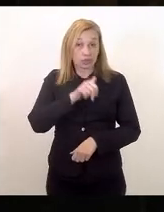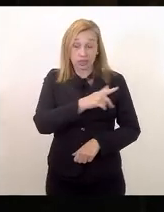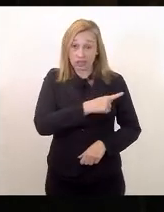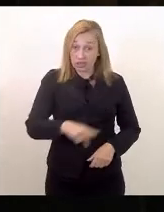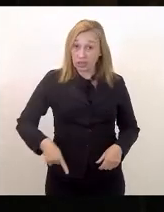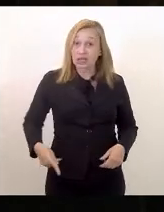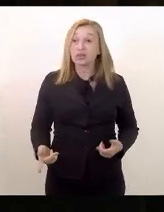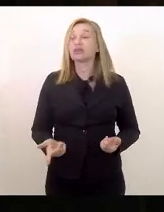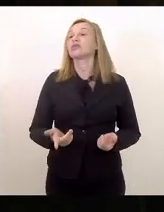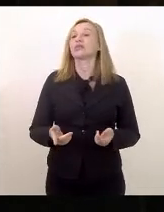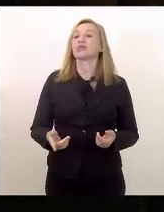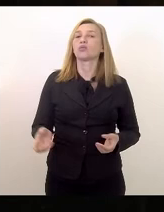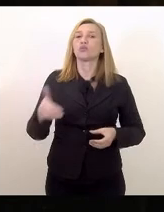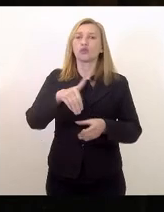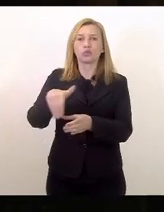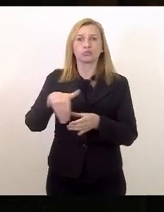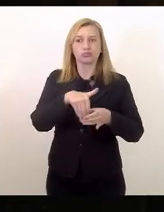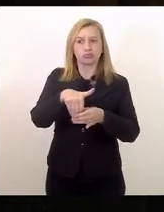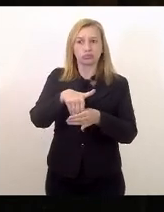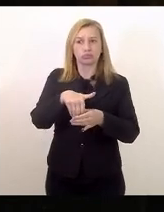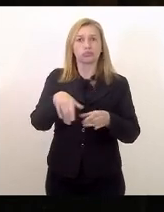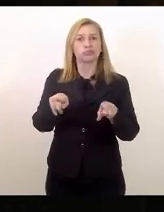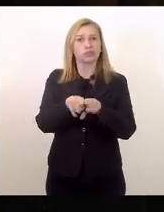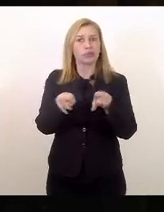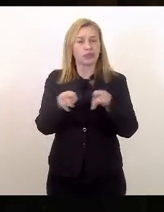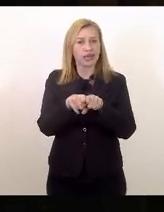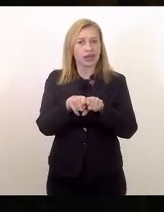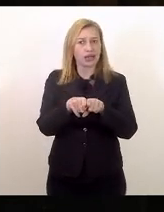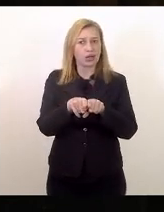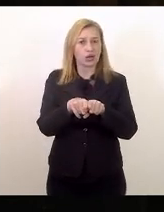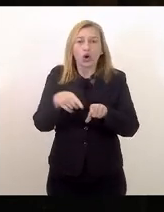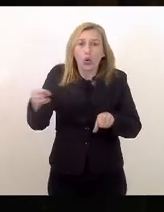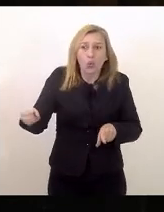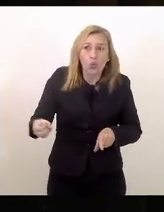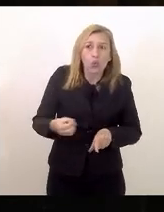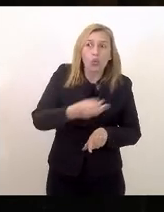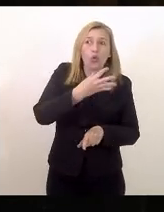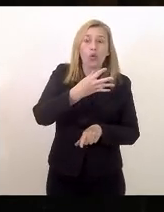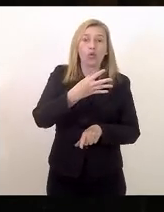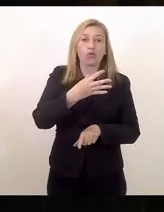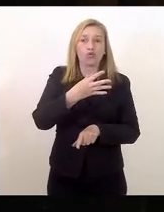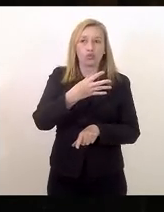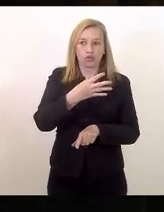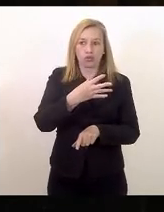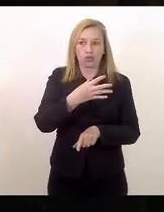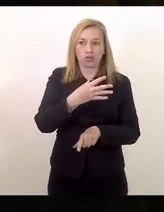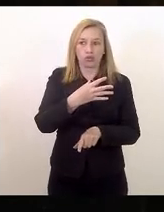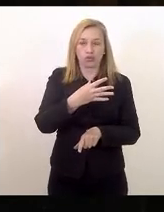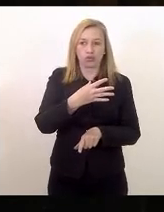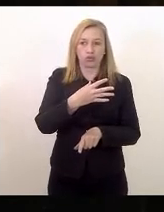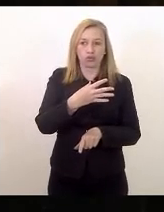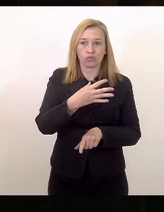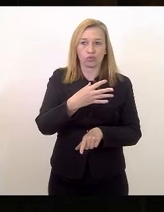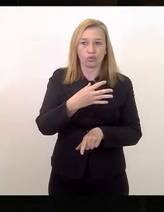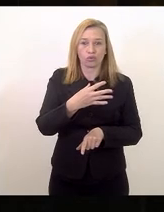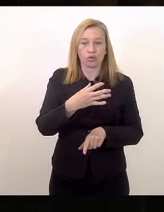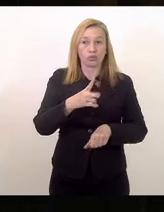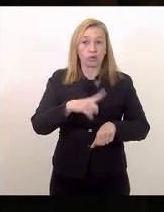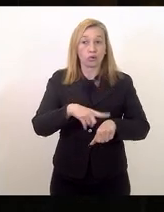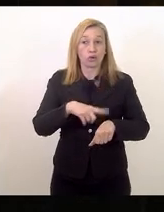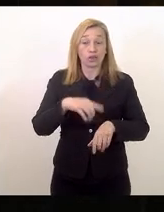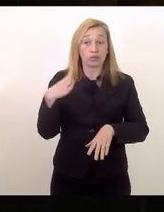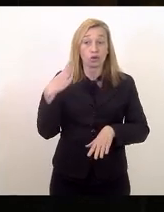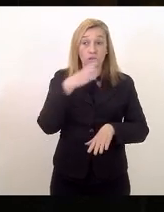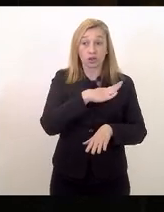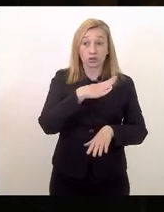nós vamos ter que votar um novo pacote das maldades relativos ao